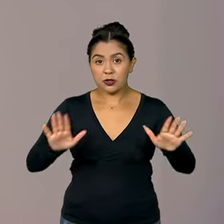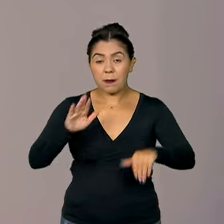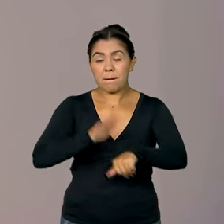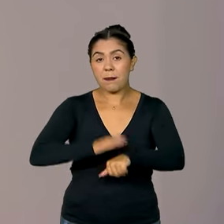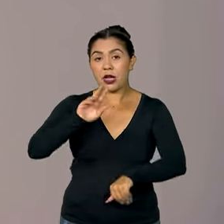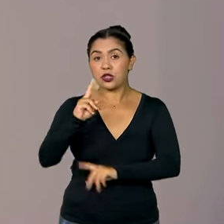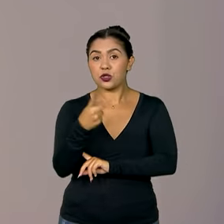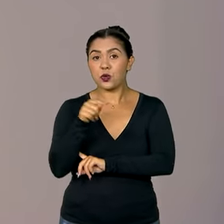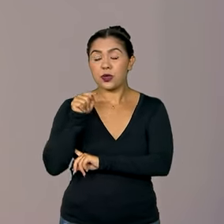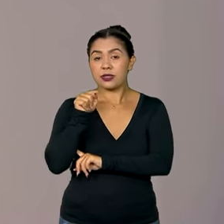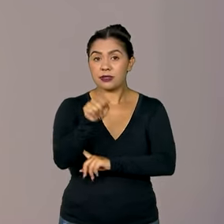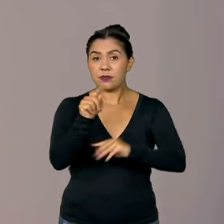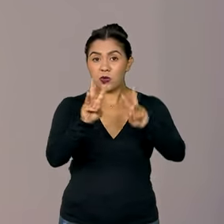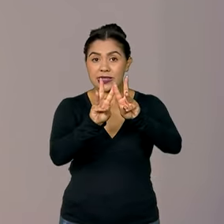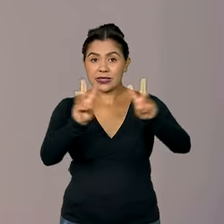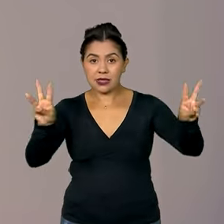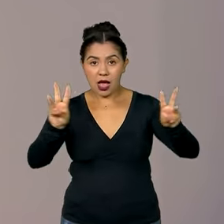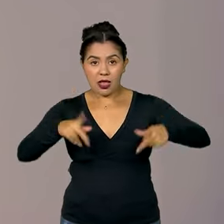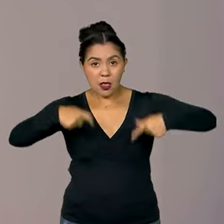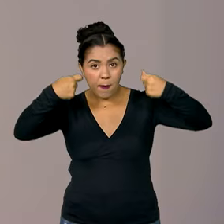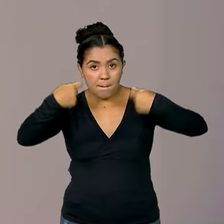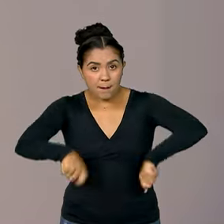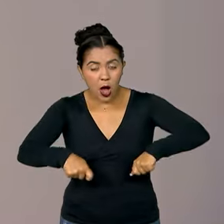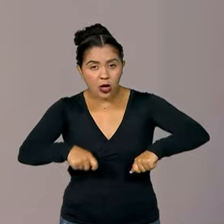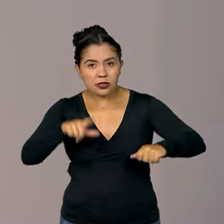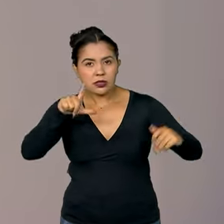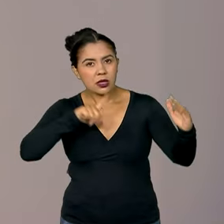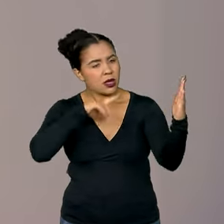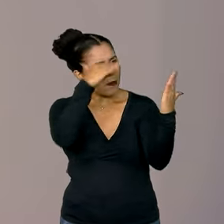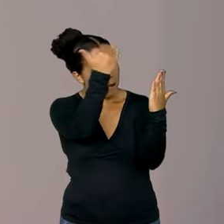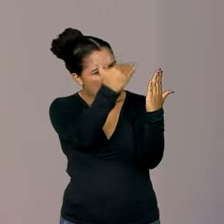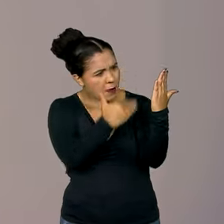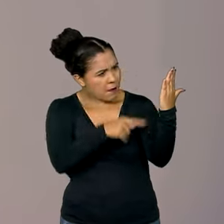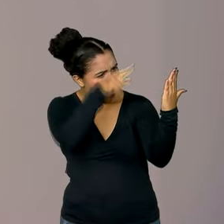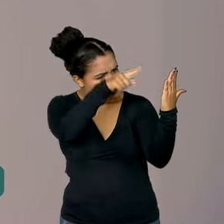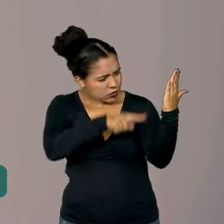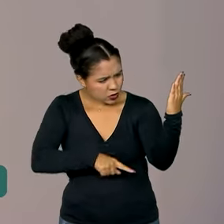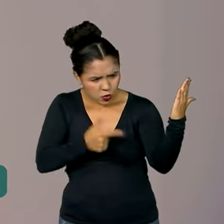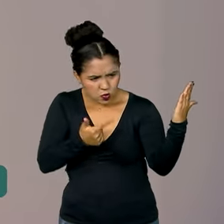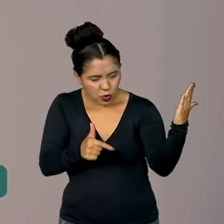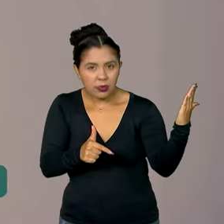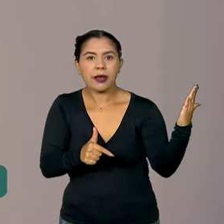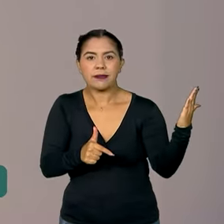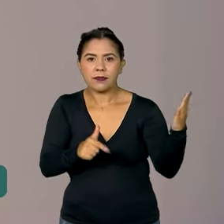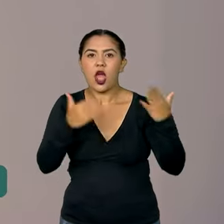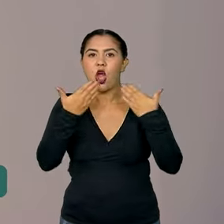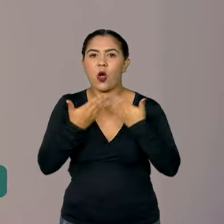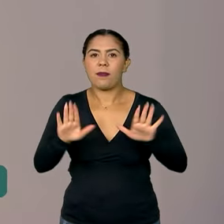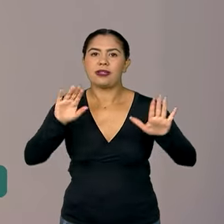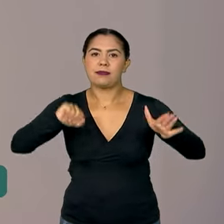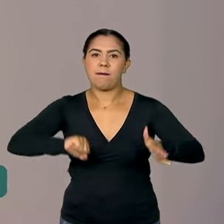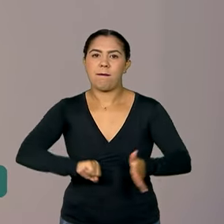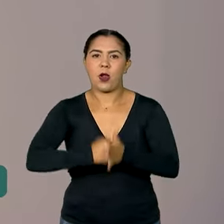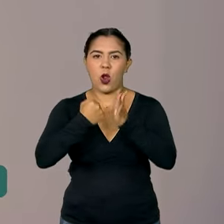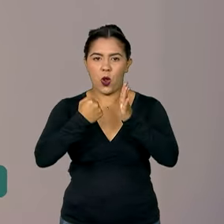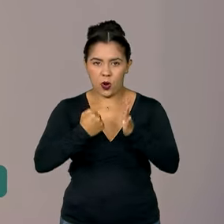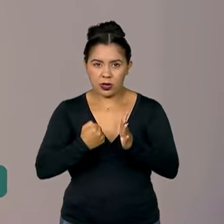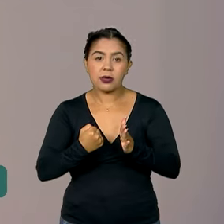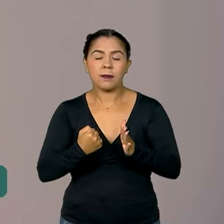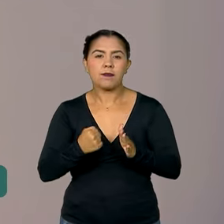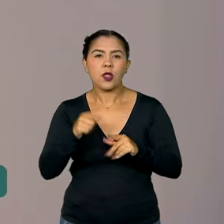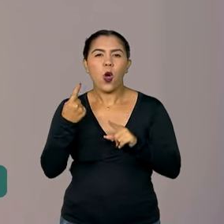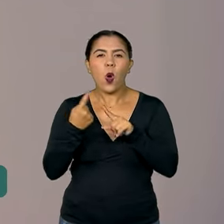sites de apostas que não estão na lista autorizada pelo Ministério da Fazenda começam a ser bloqueados. O último